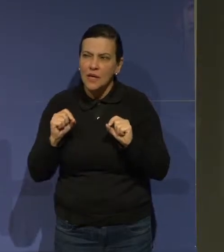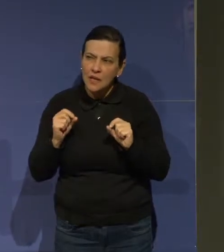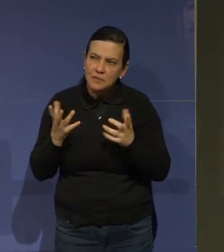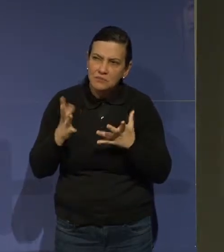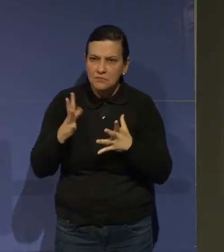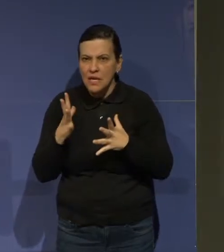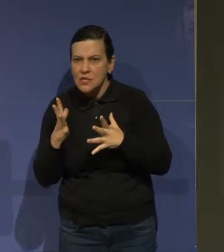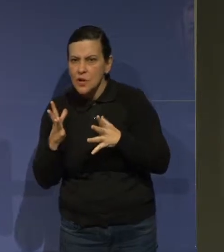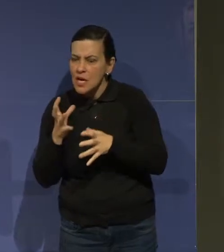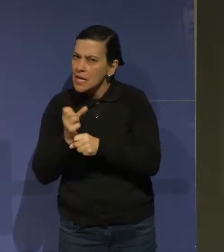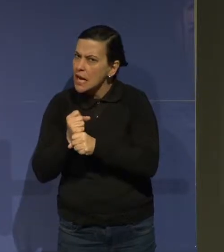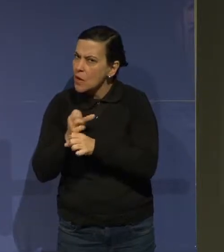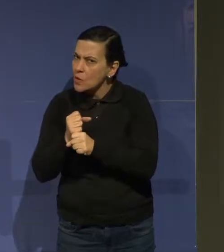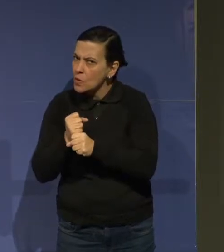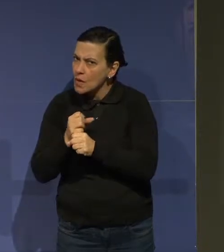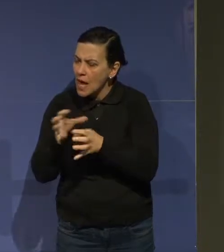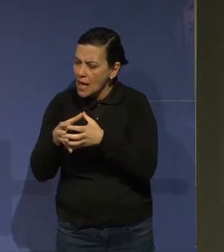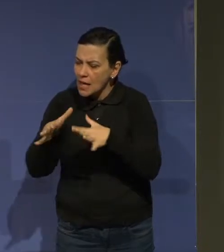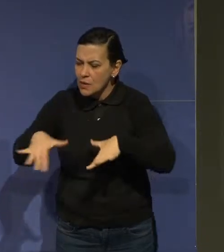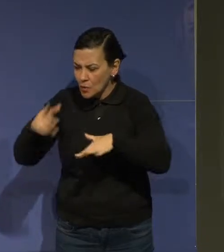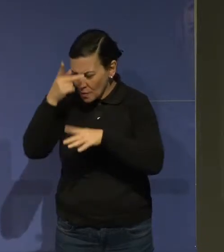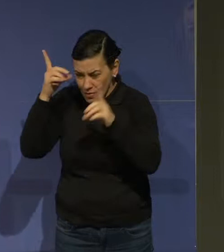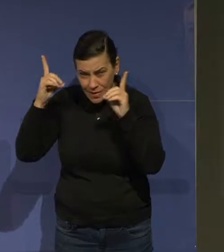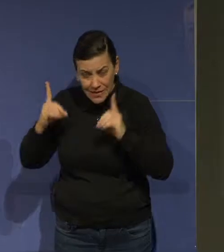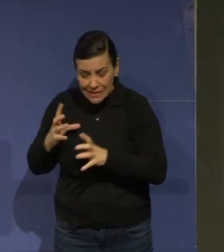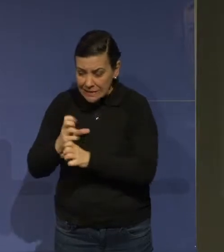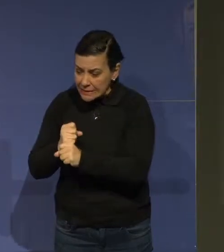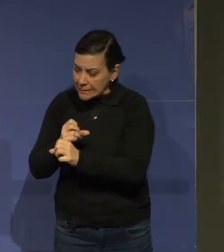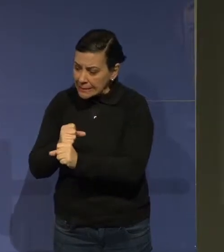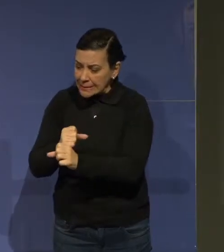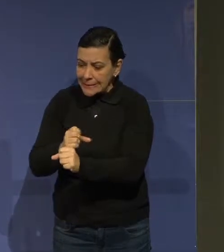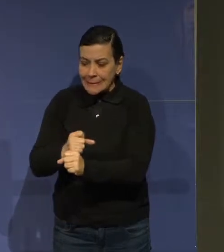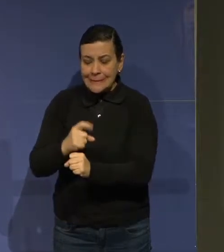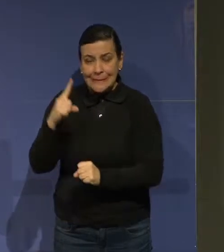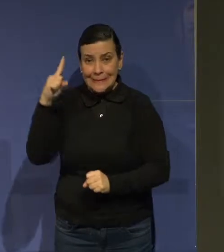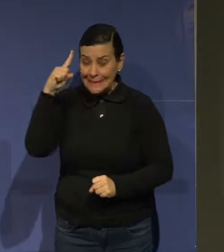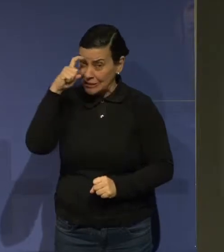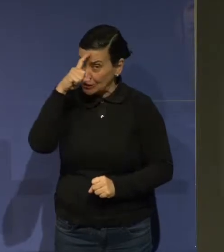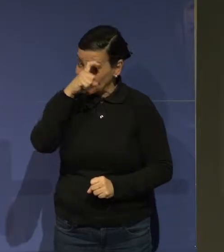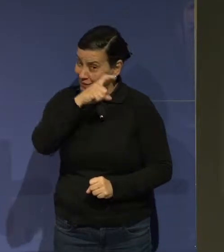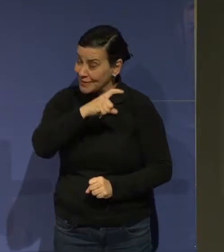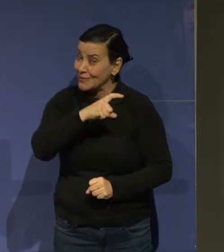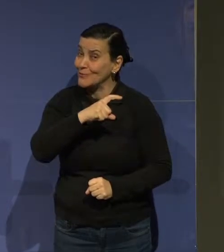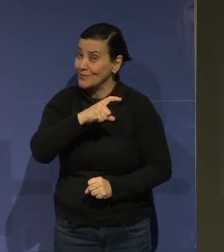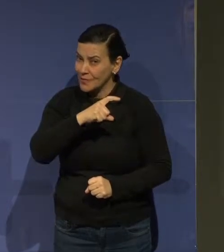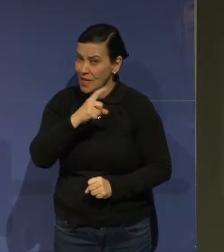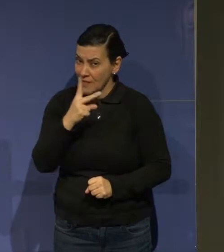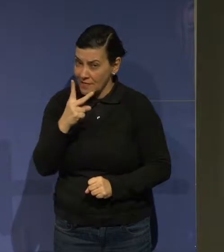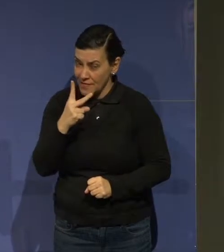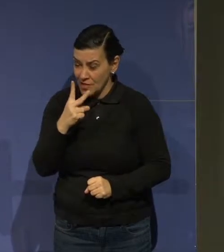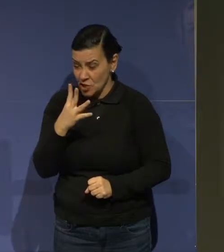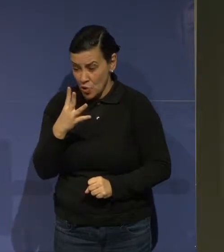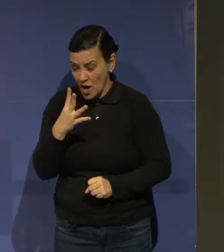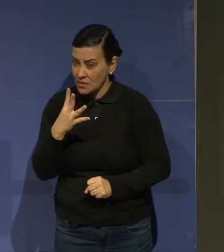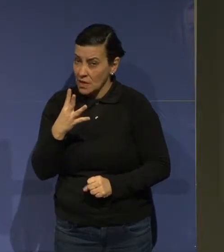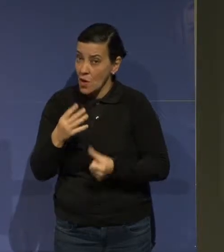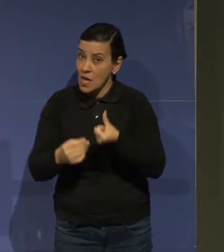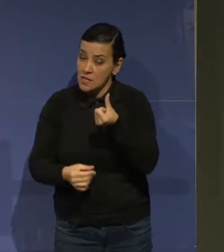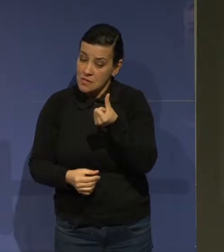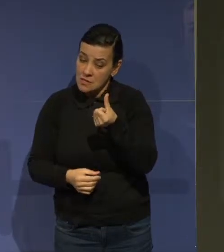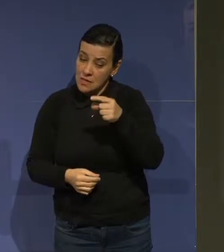a população com deficiência é super complicado. Então, não são 24, são 6,7.